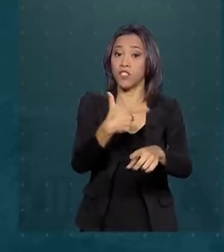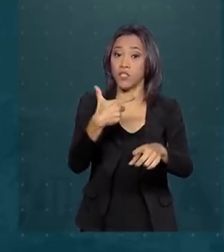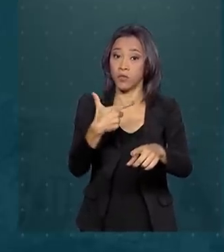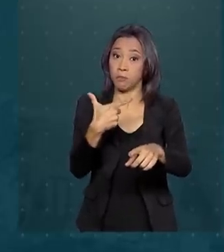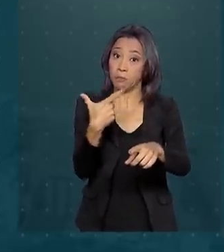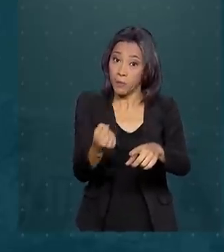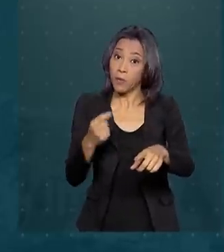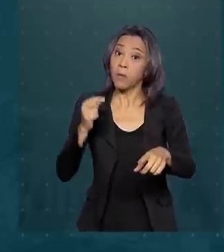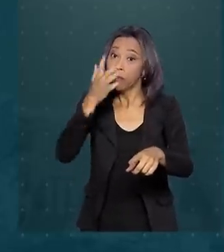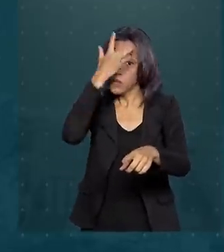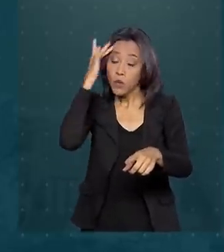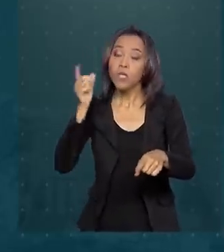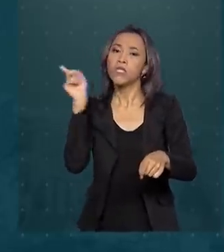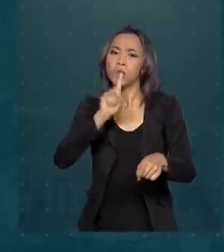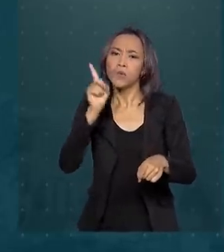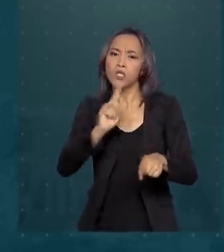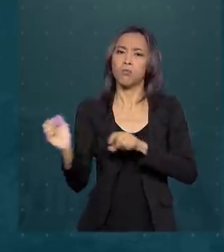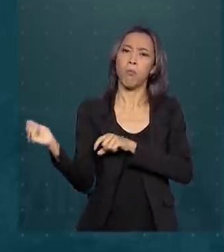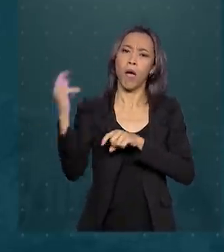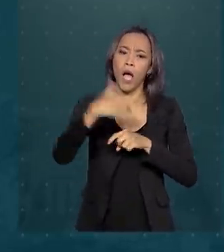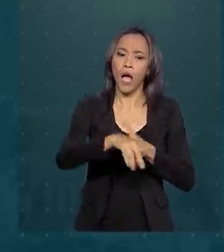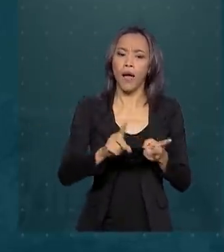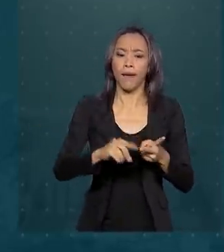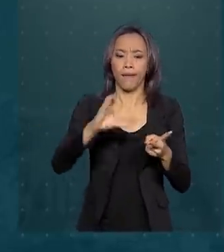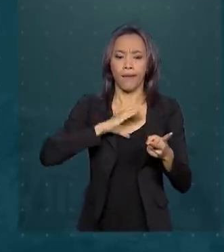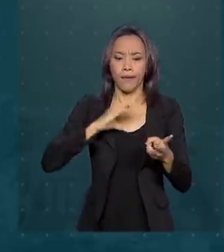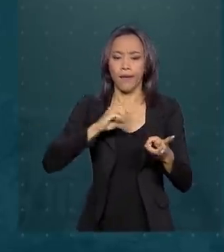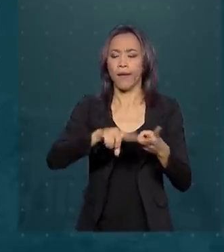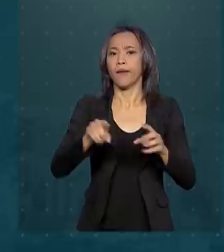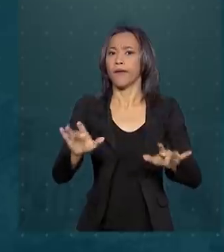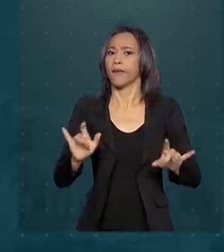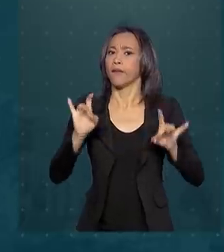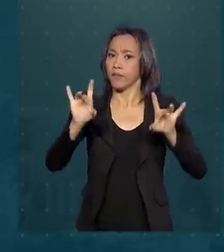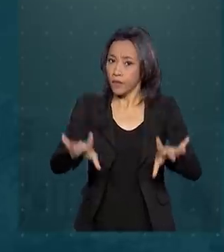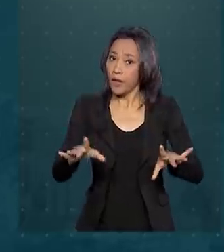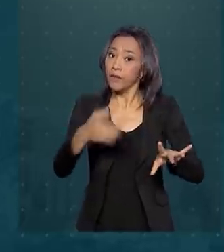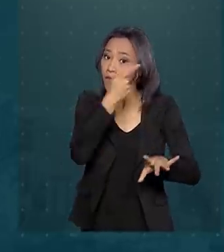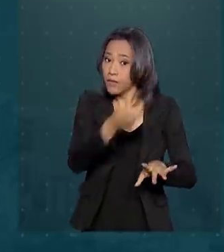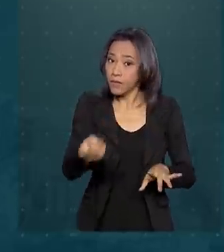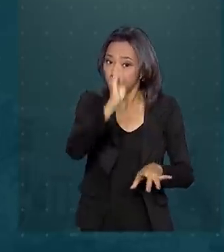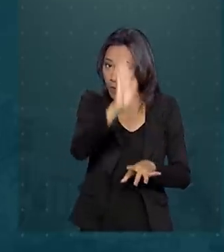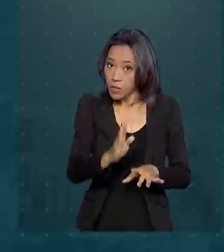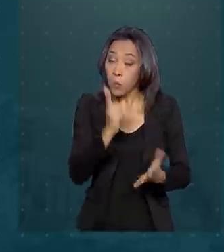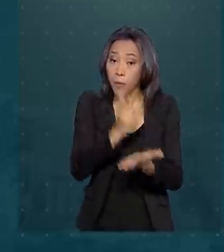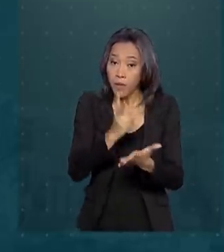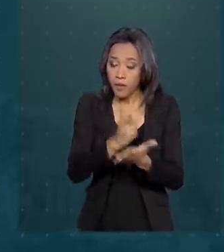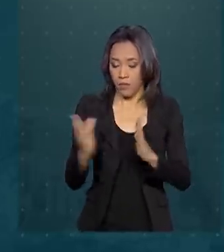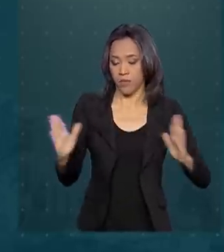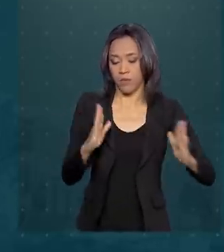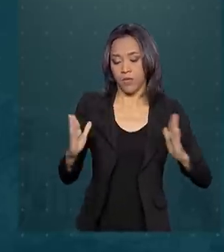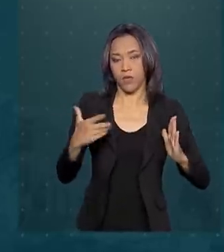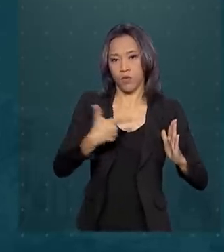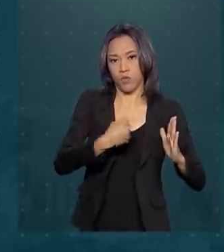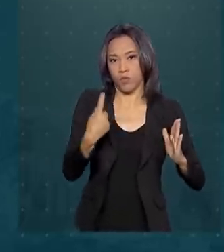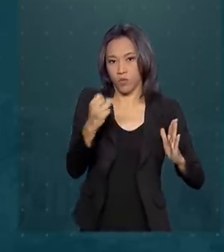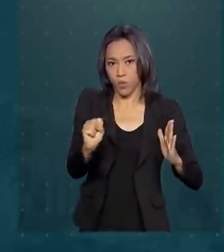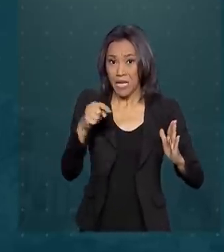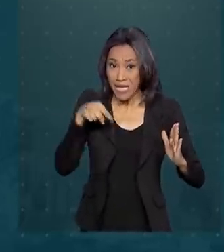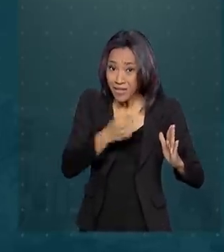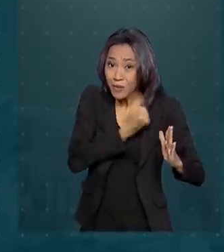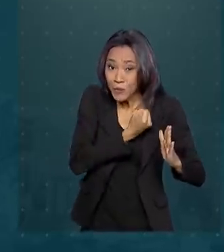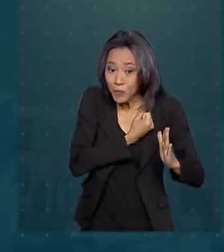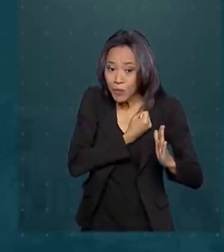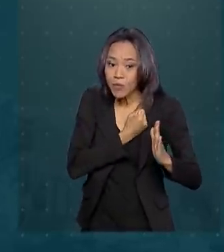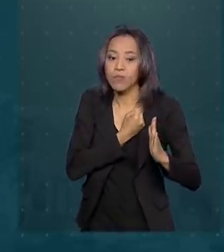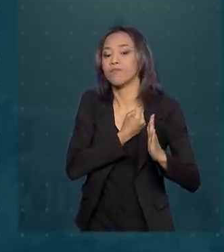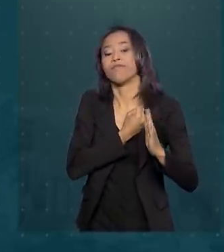pessoas dos Estados Unidos, Canadá e Austrália visitaram o Brasil. No mesmo período de 2018, esse número havia